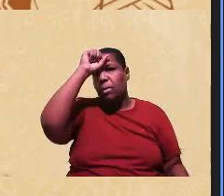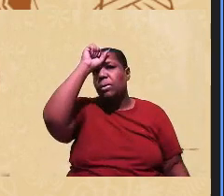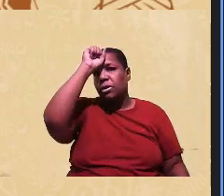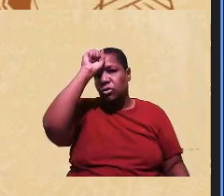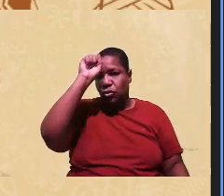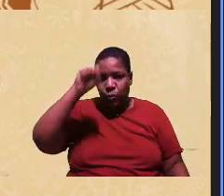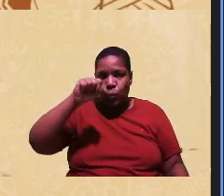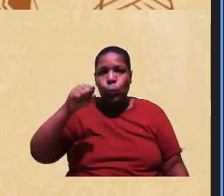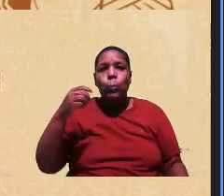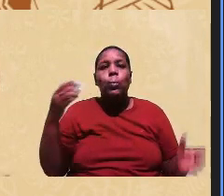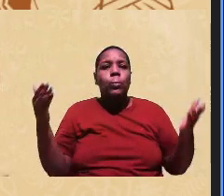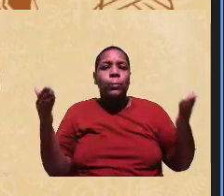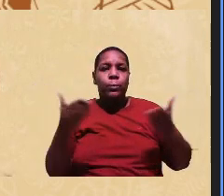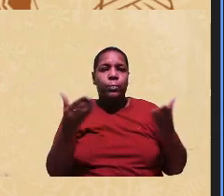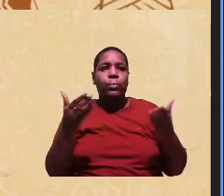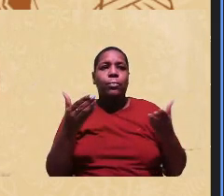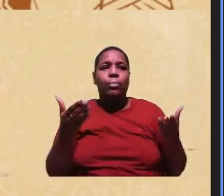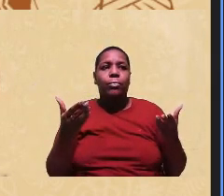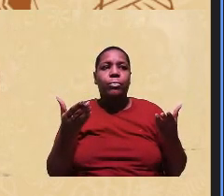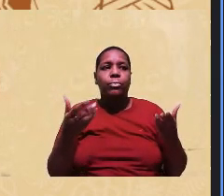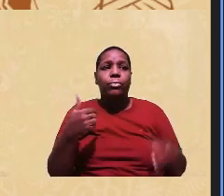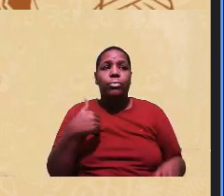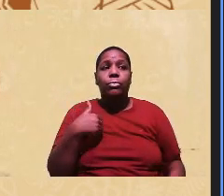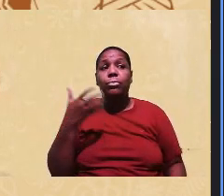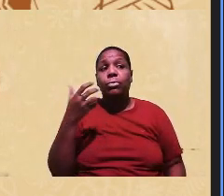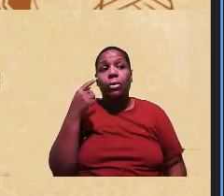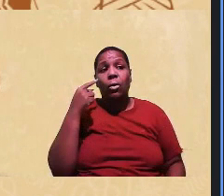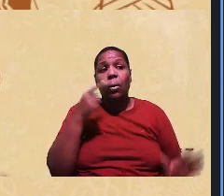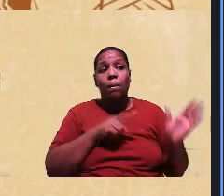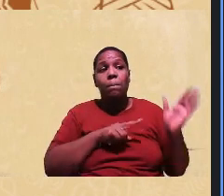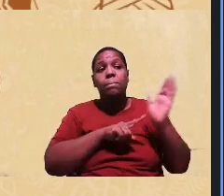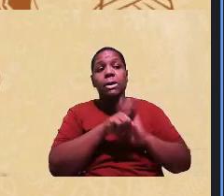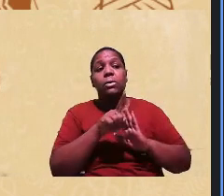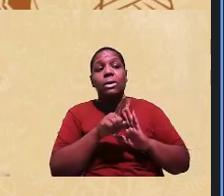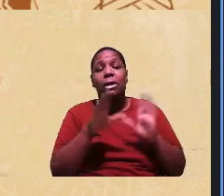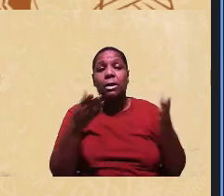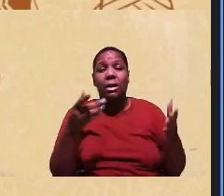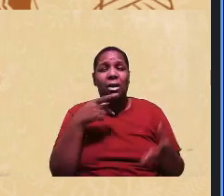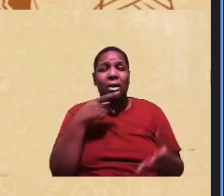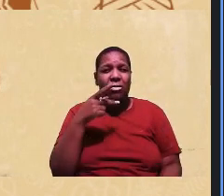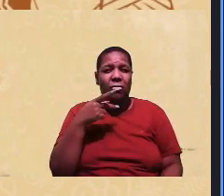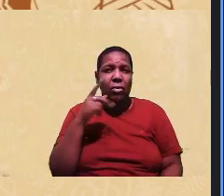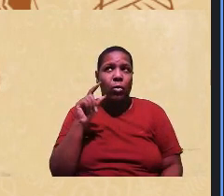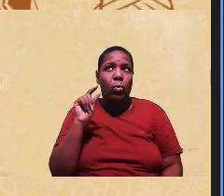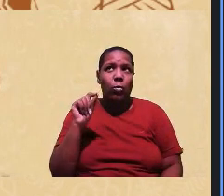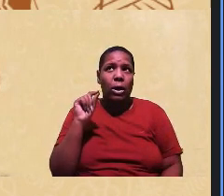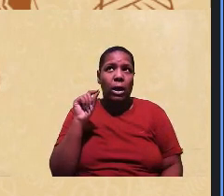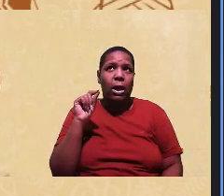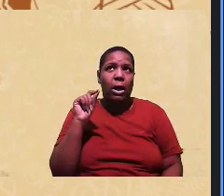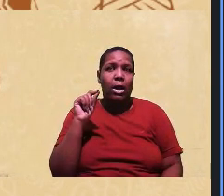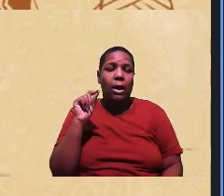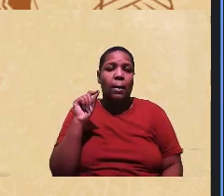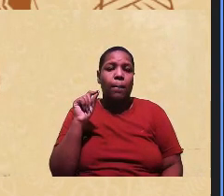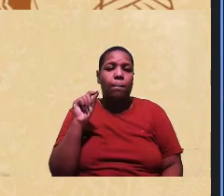hoje e queria te perguntar porque você disse que essa